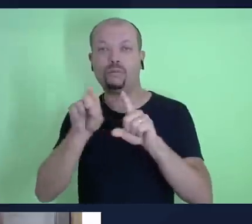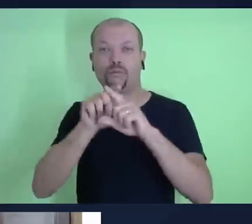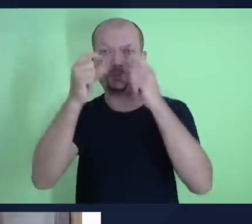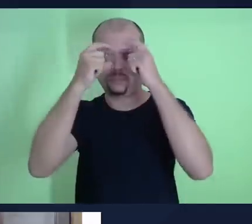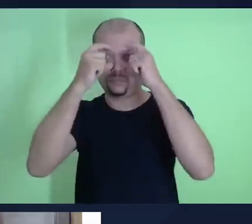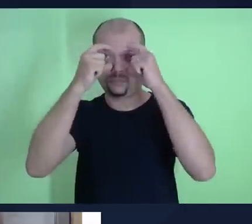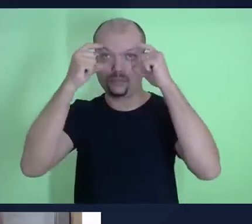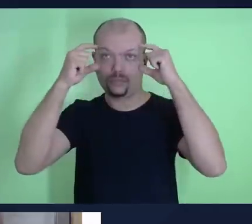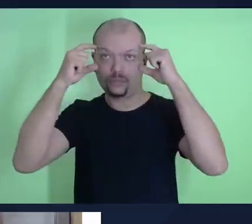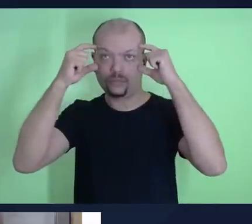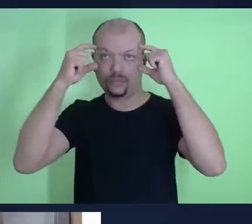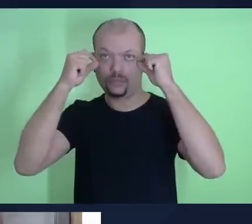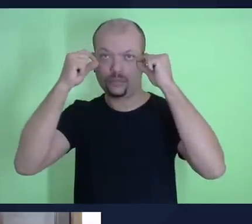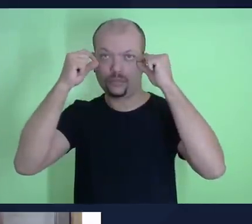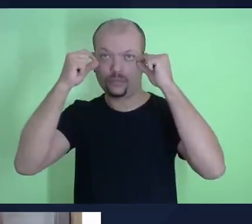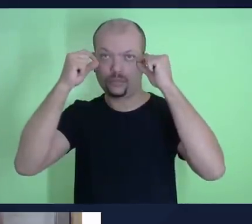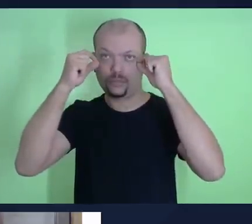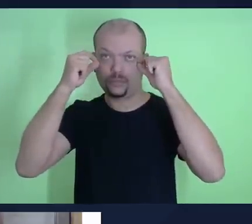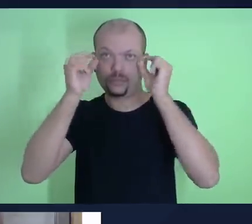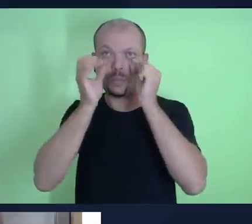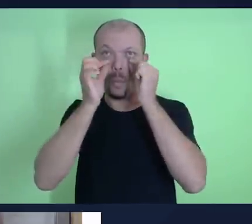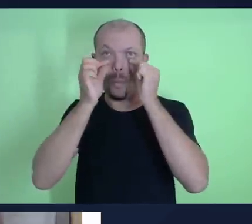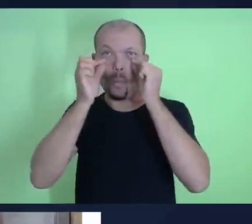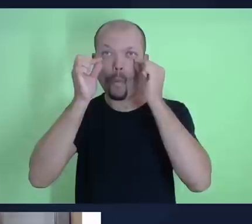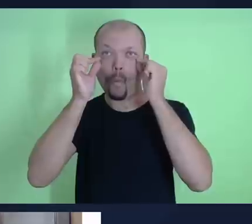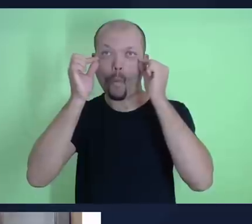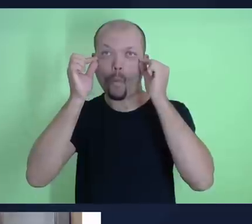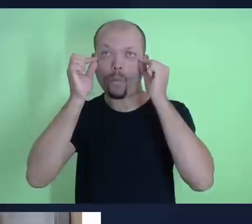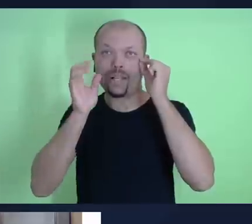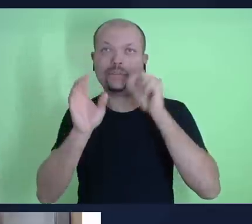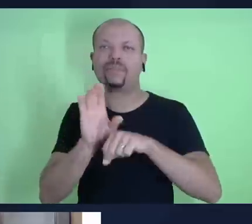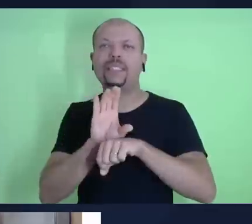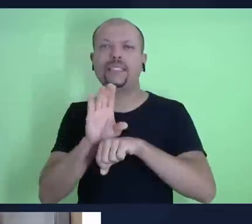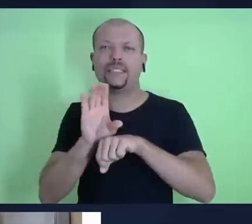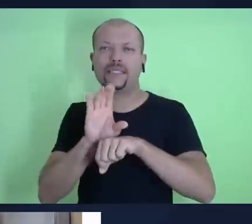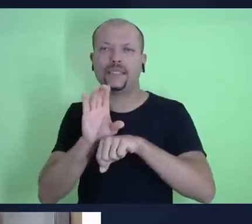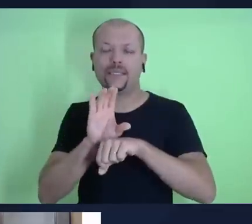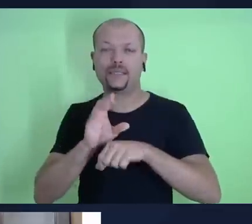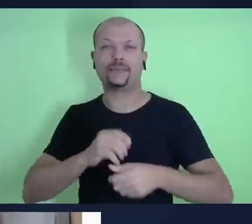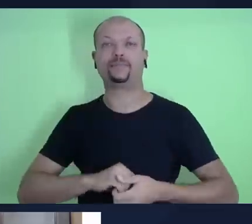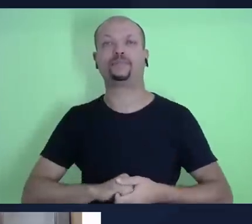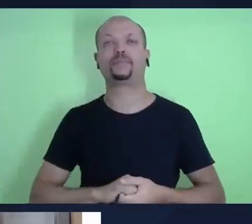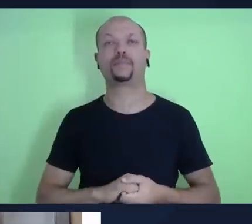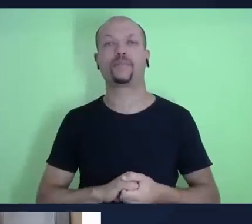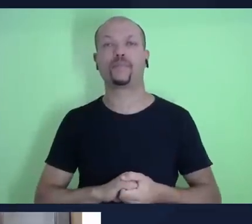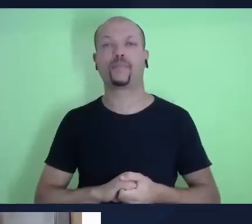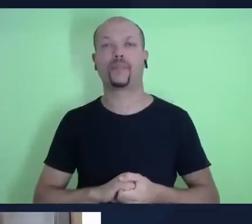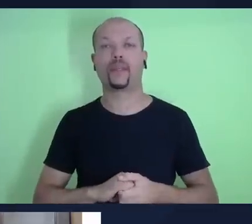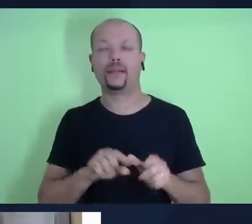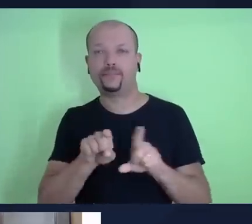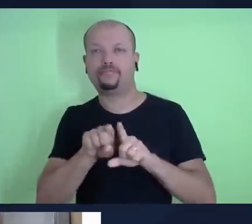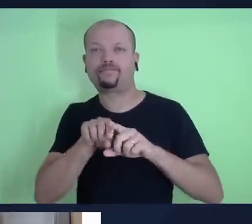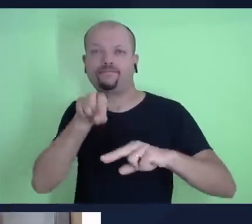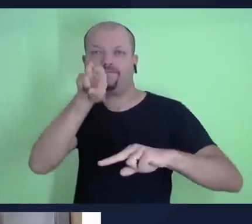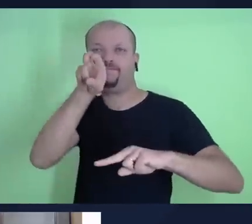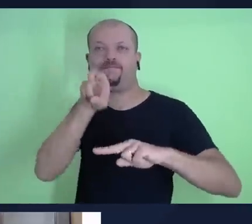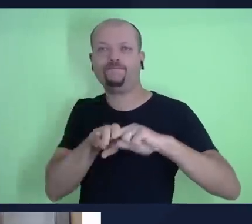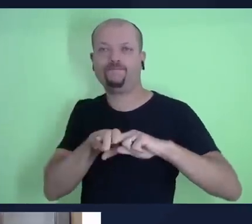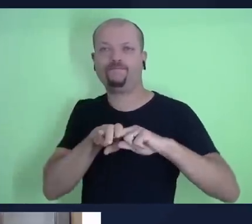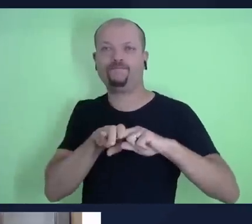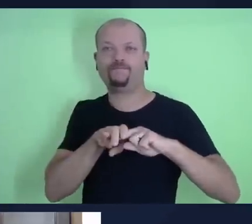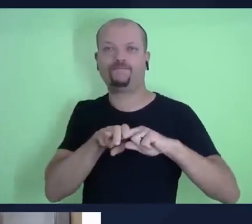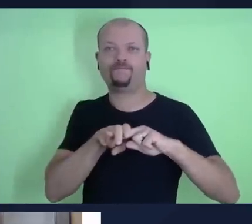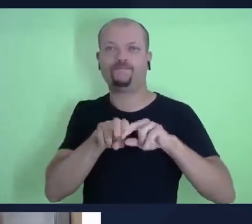armação retangular, cinza, bem fininha, quase imperceptível, eu estou sentado aqui no meu escritório, numa